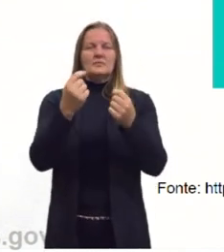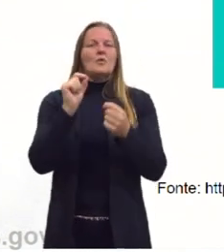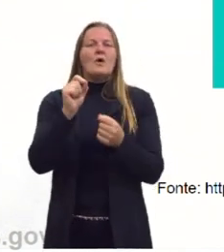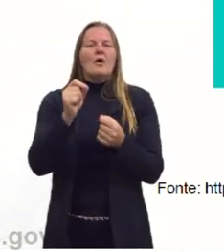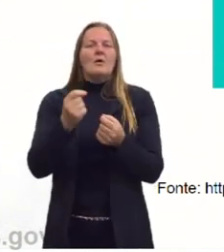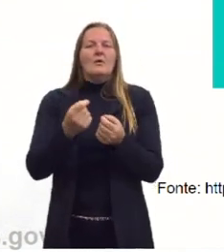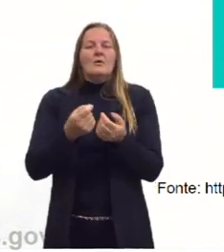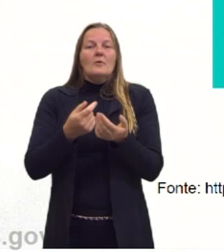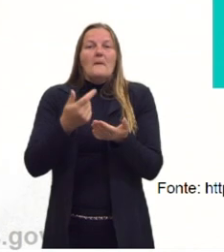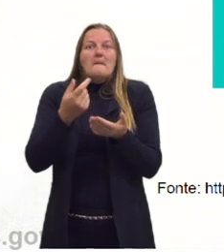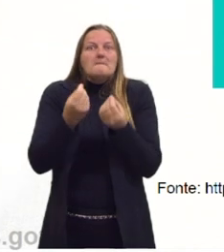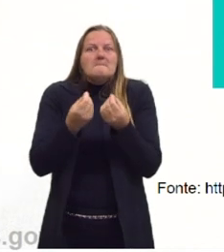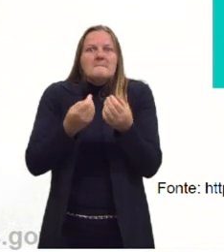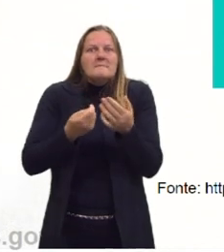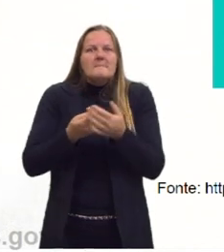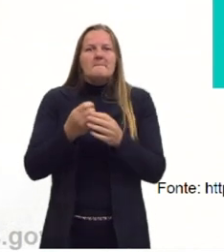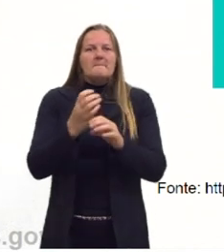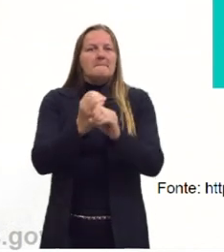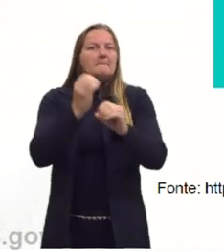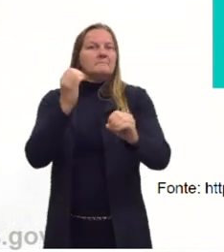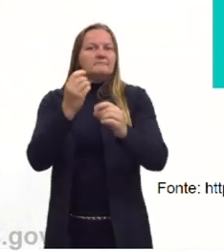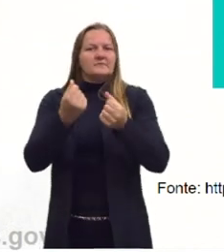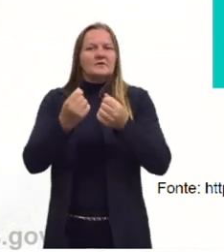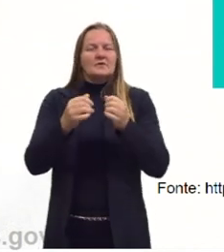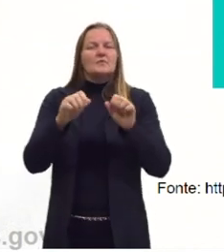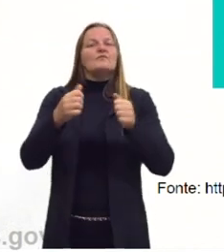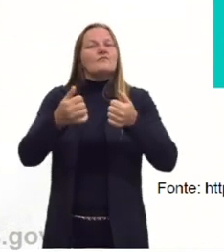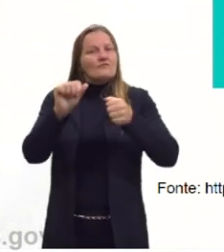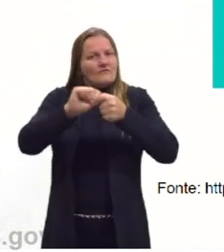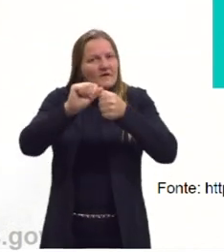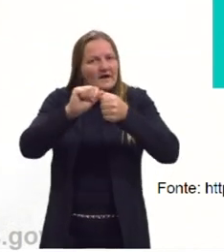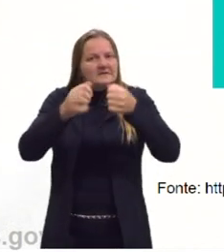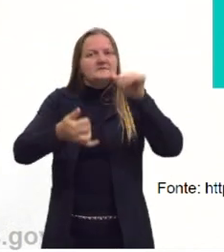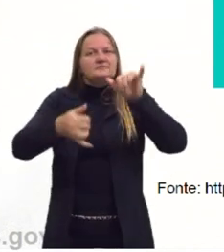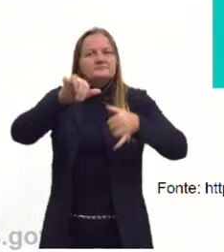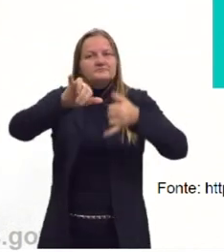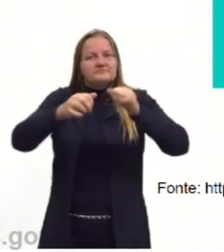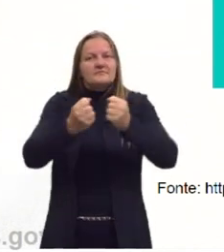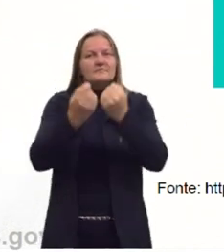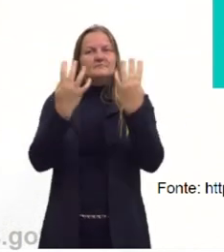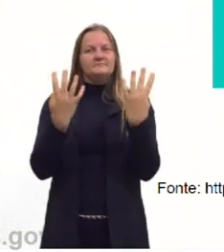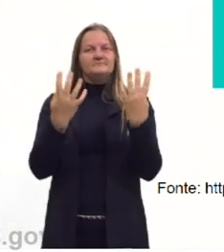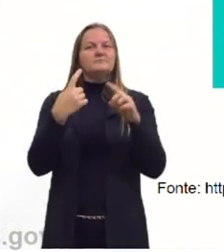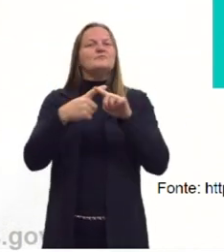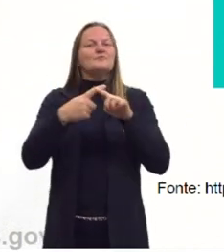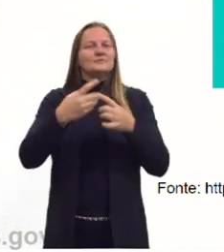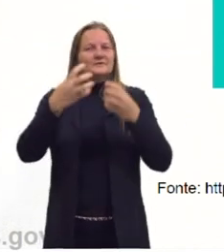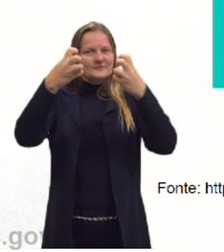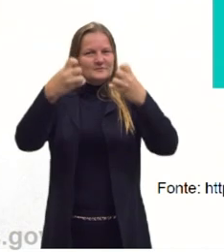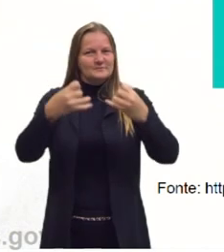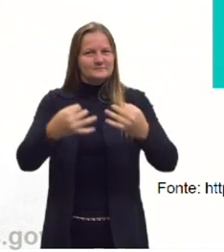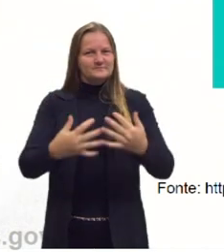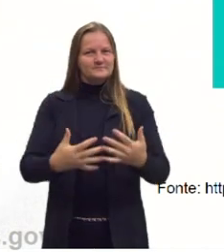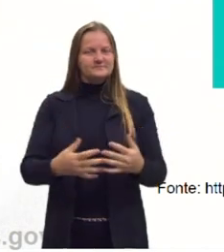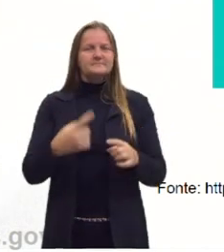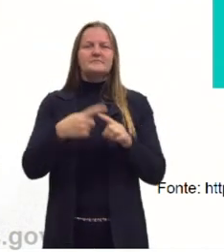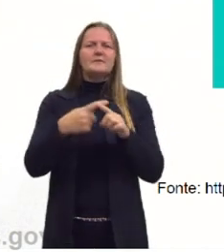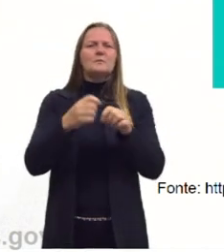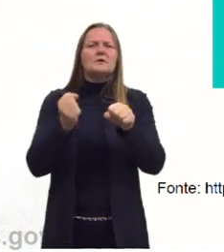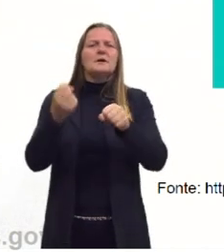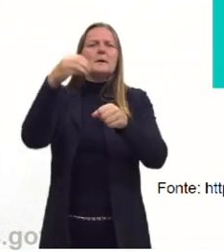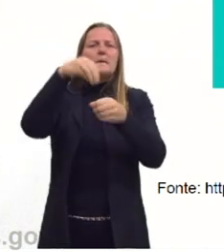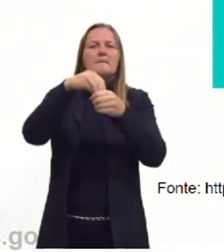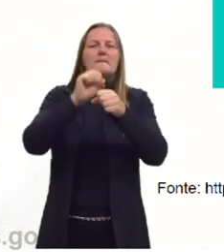ter para produzir algo, a gente faz uma estequiometria em casa. Por quê? Por que na pandemia? Porque